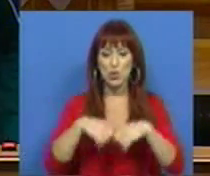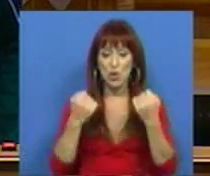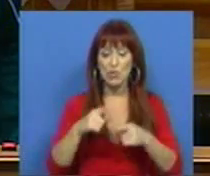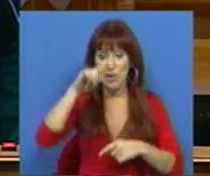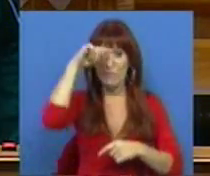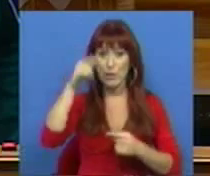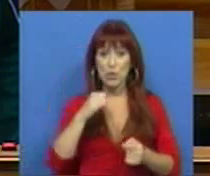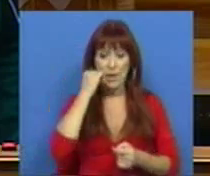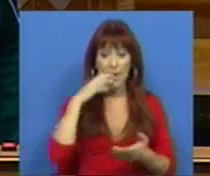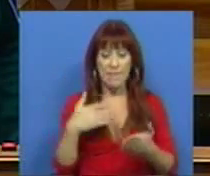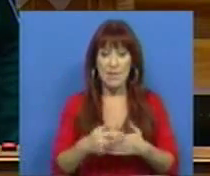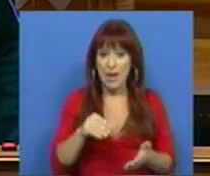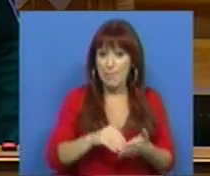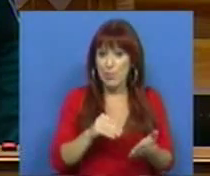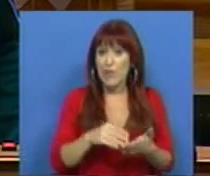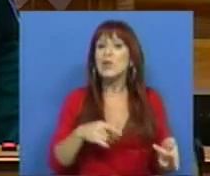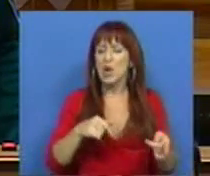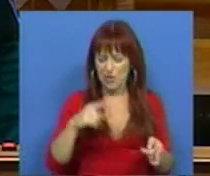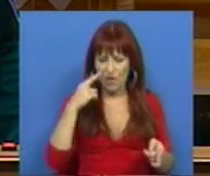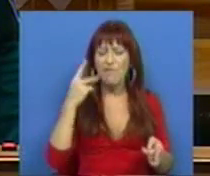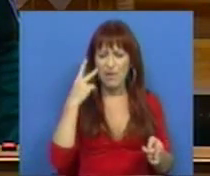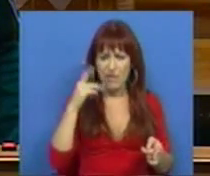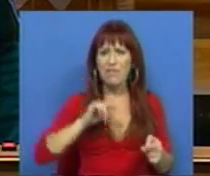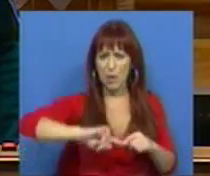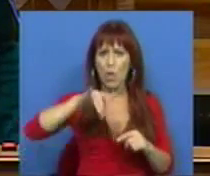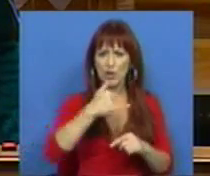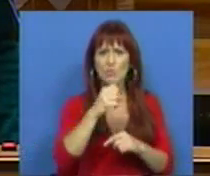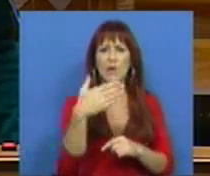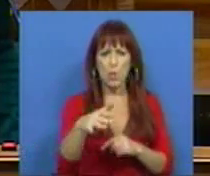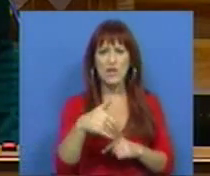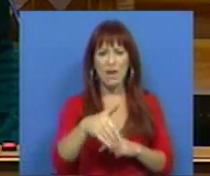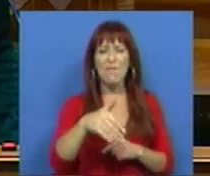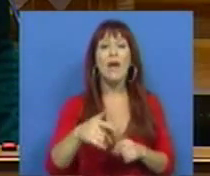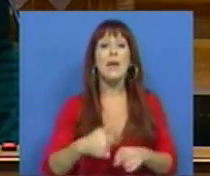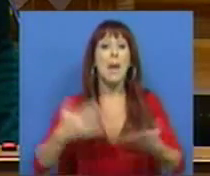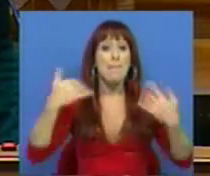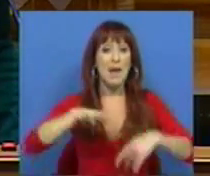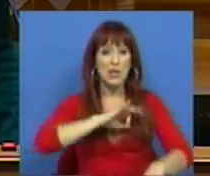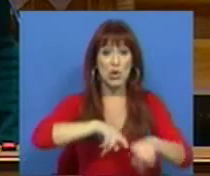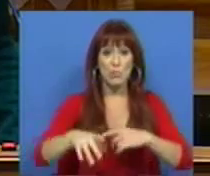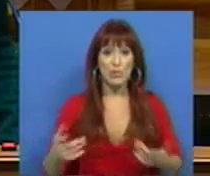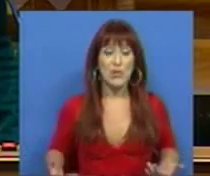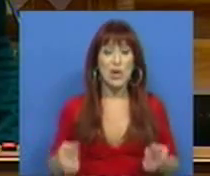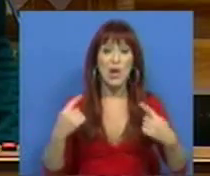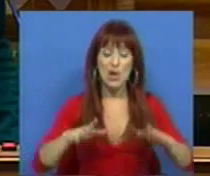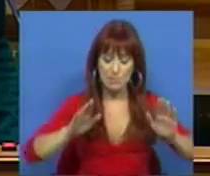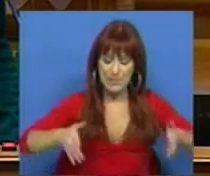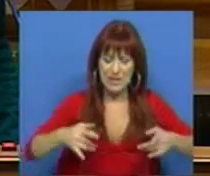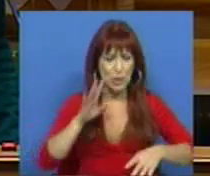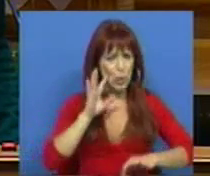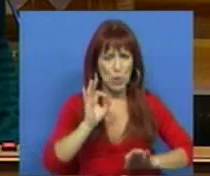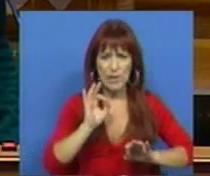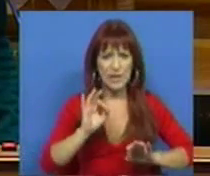as dificuldades, o agravamento da pobreza que nós vamos viver em 2011. Creio contudo, Sr. Deputado, que temos que ter